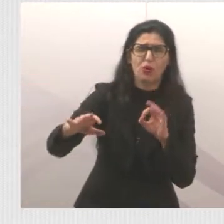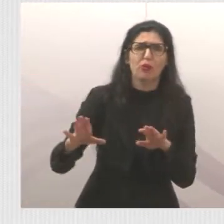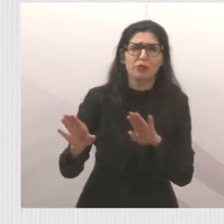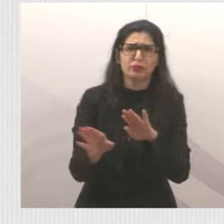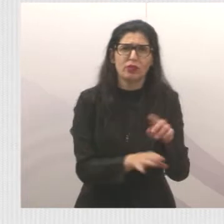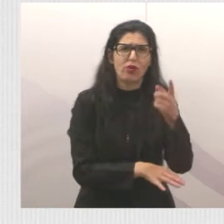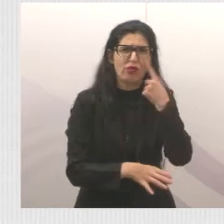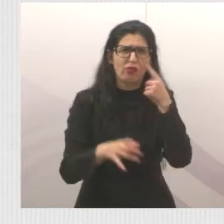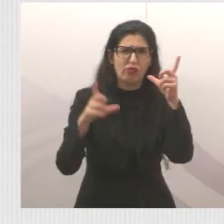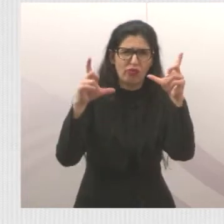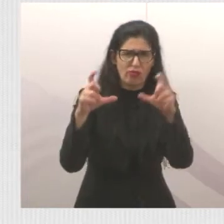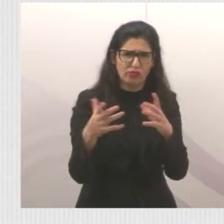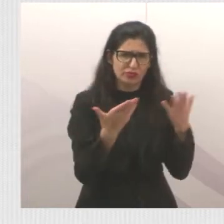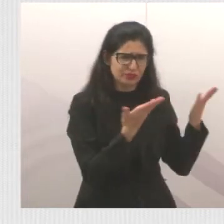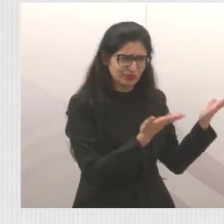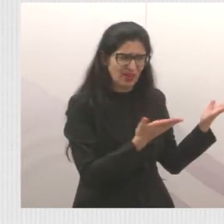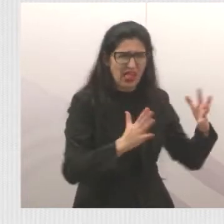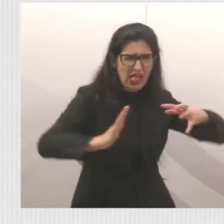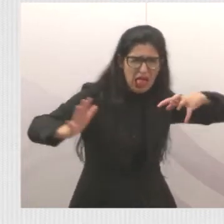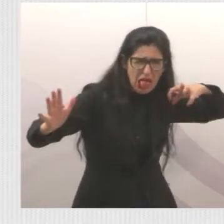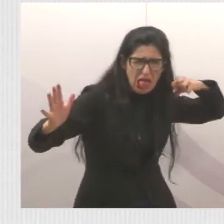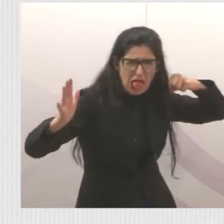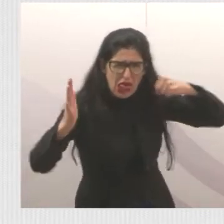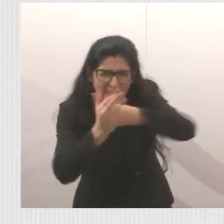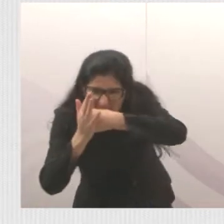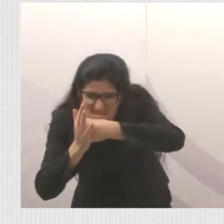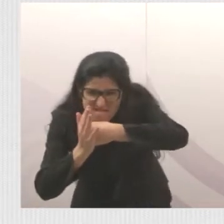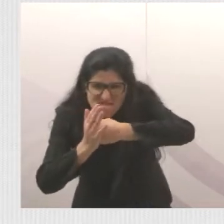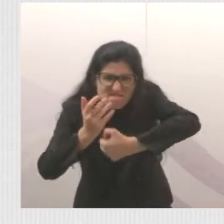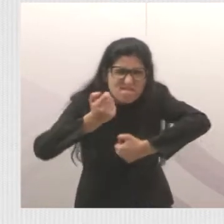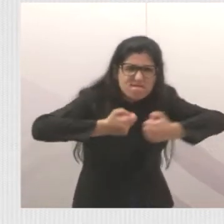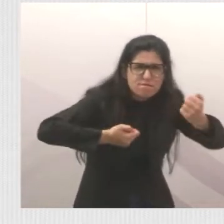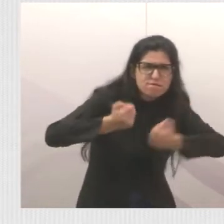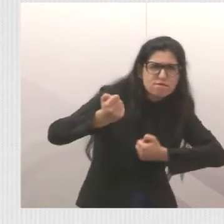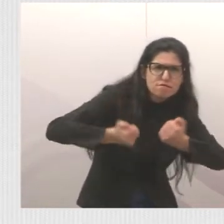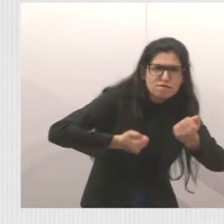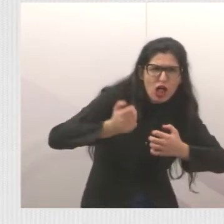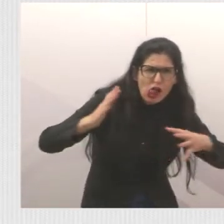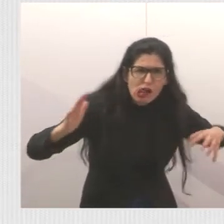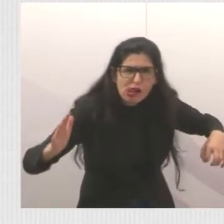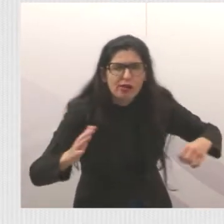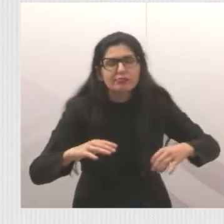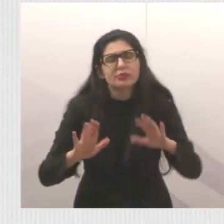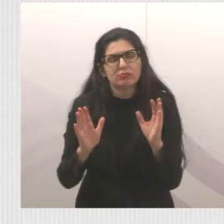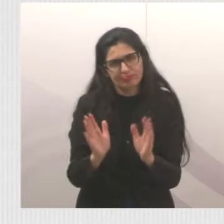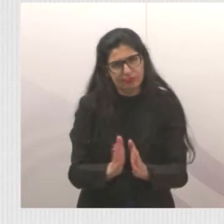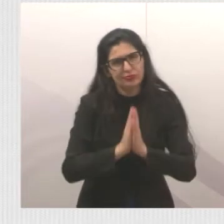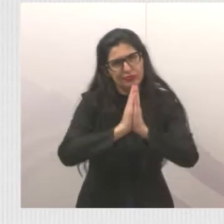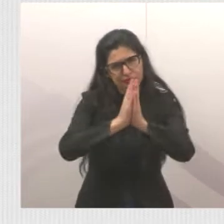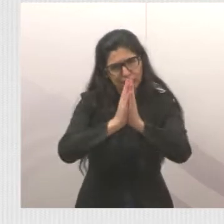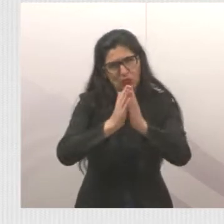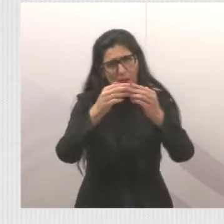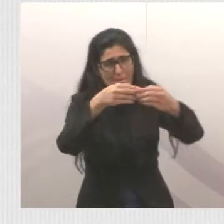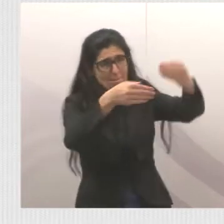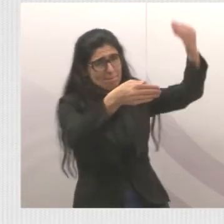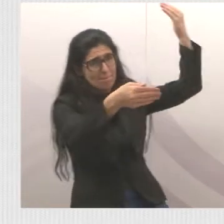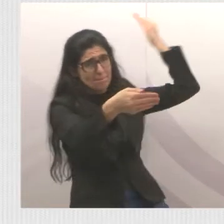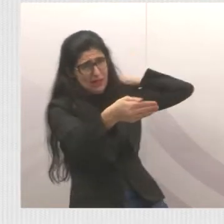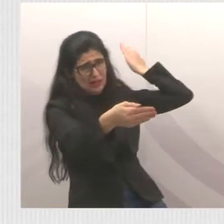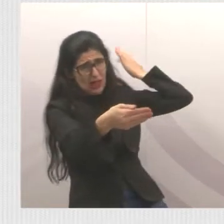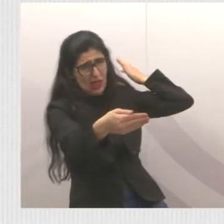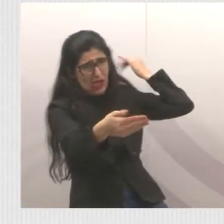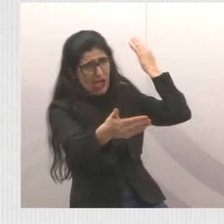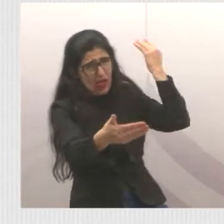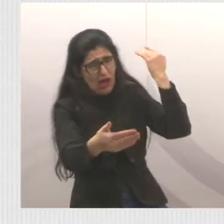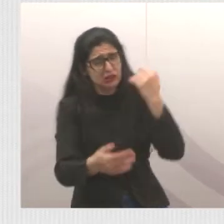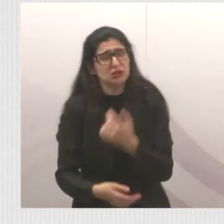está vendo a pilaça, foi batido lá. Então, não pode fazer. Então, em 2017, a gente pediu a lombada lá,